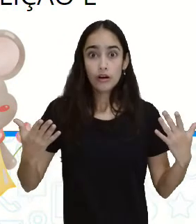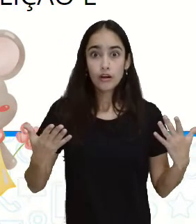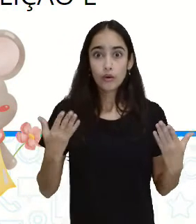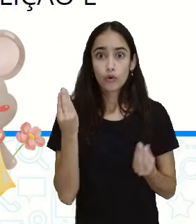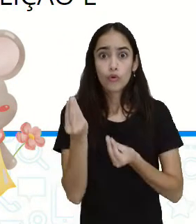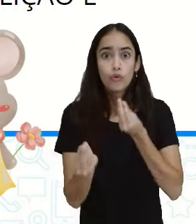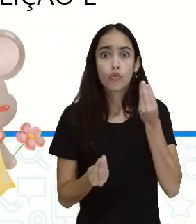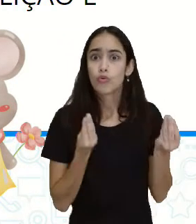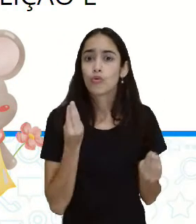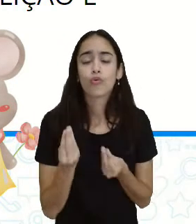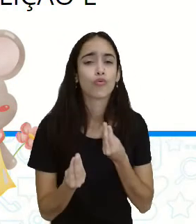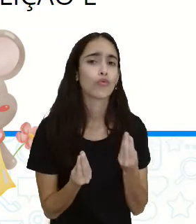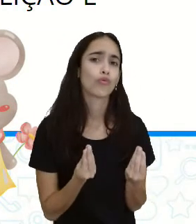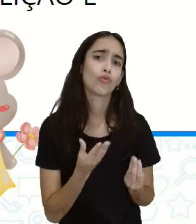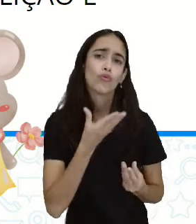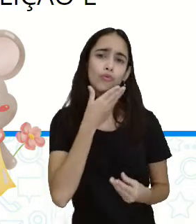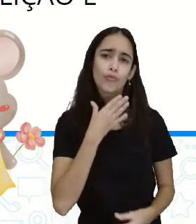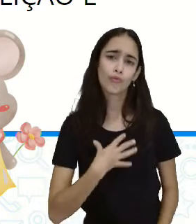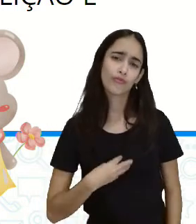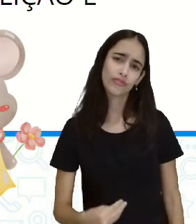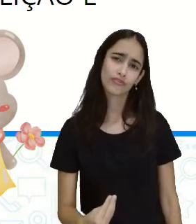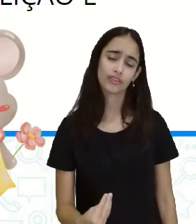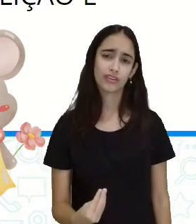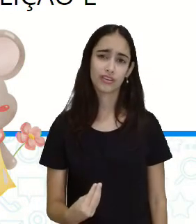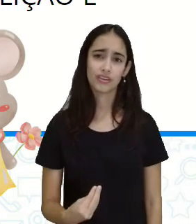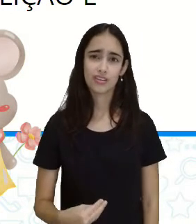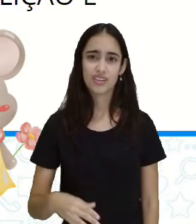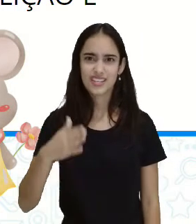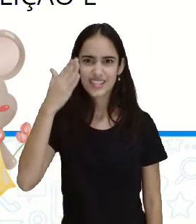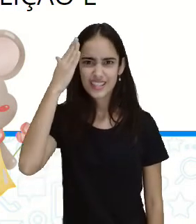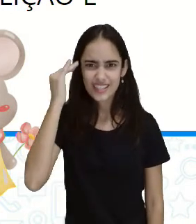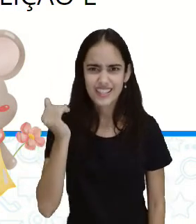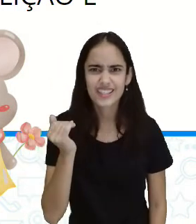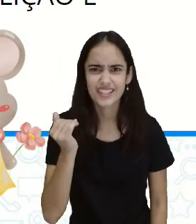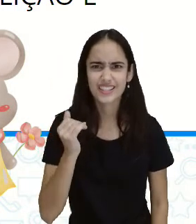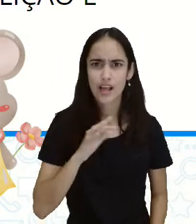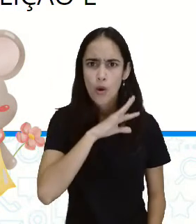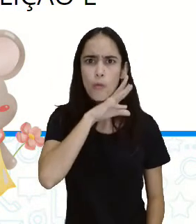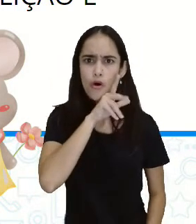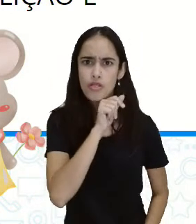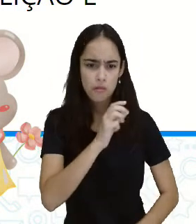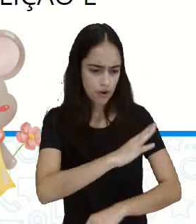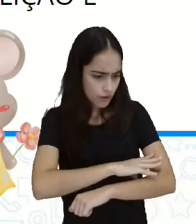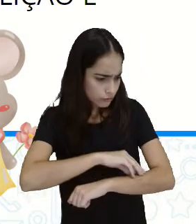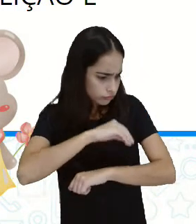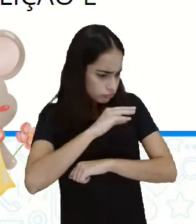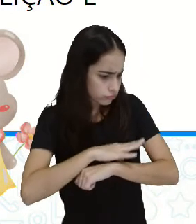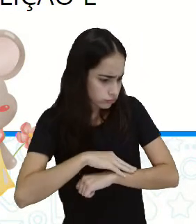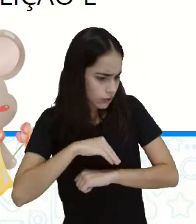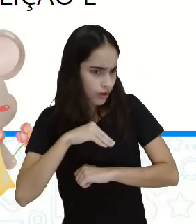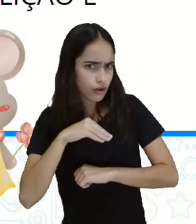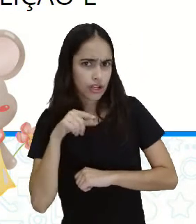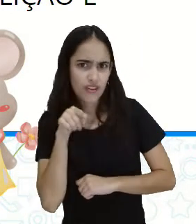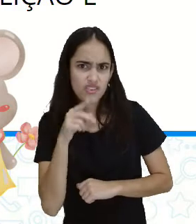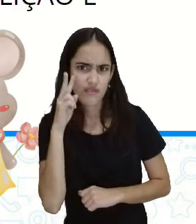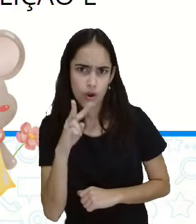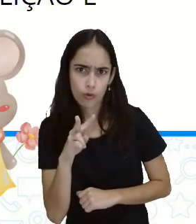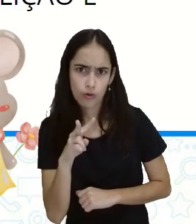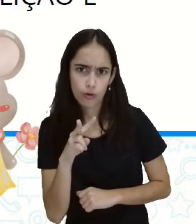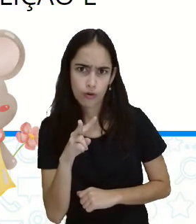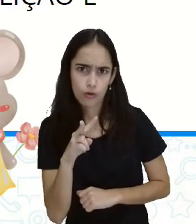te enganas, meu filho? Sabe esse bicho de pelo macio e ar bondoso que você viu?